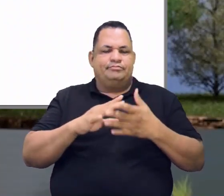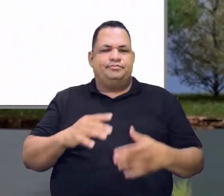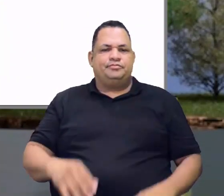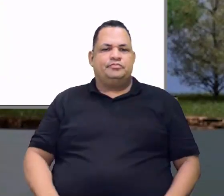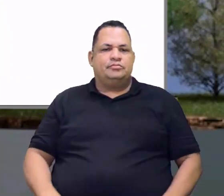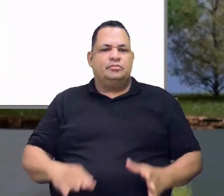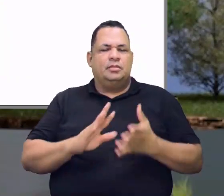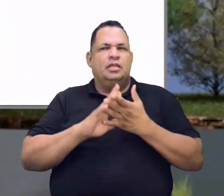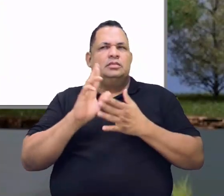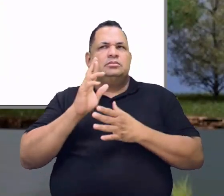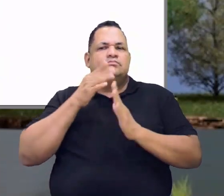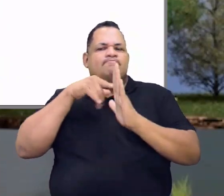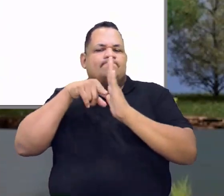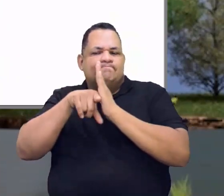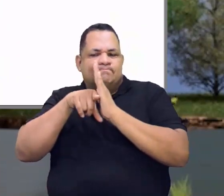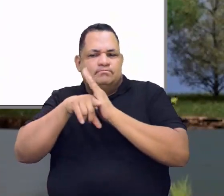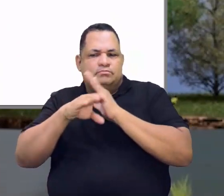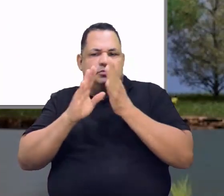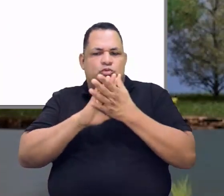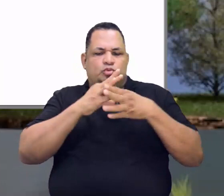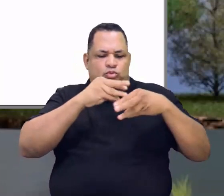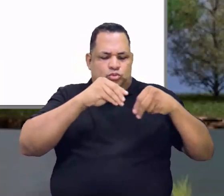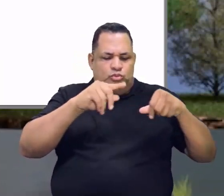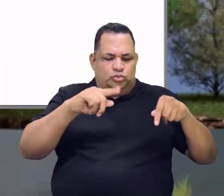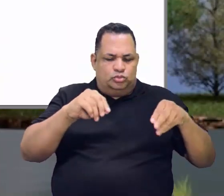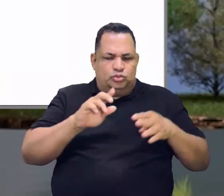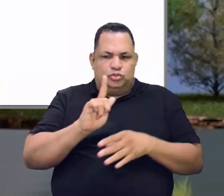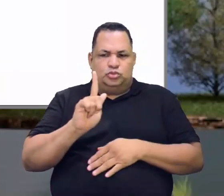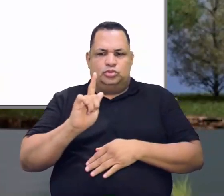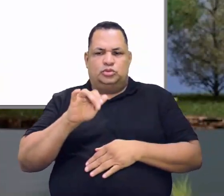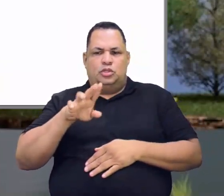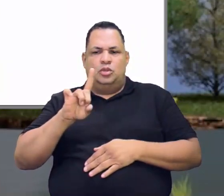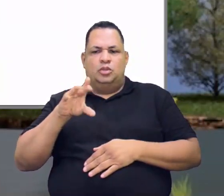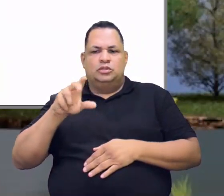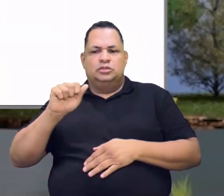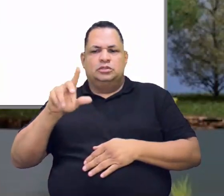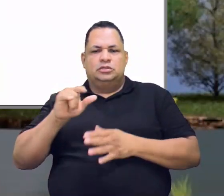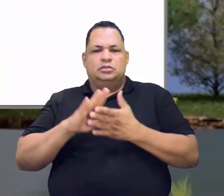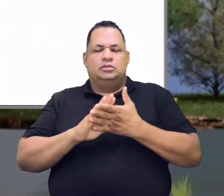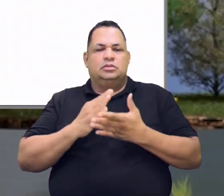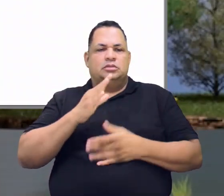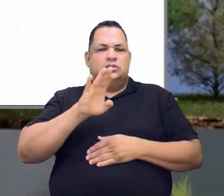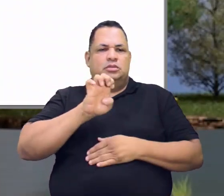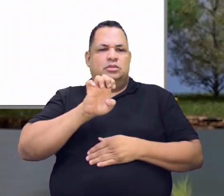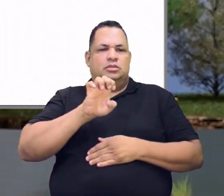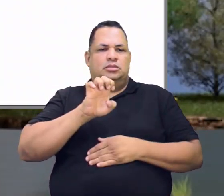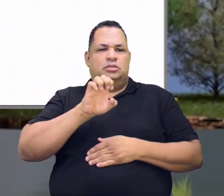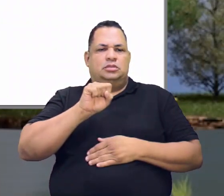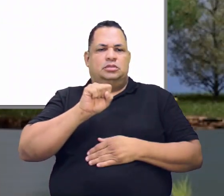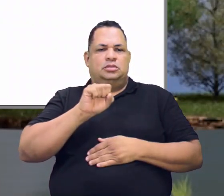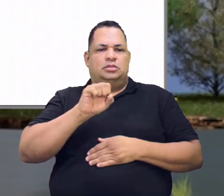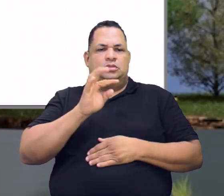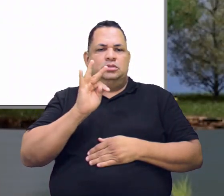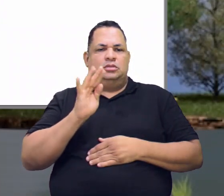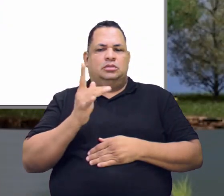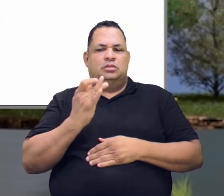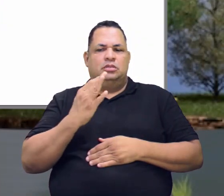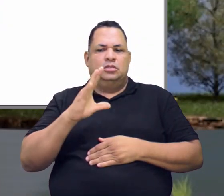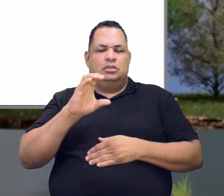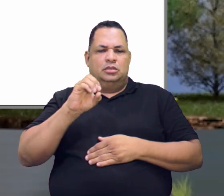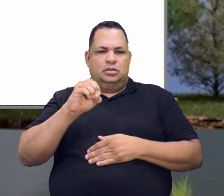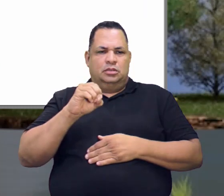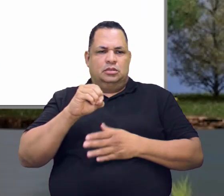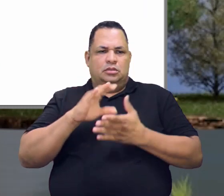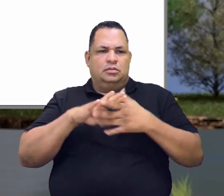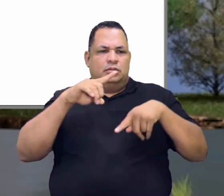O cara que estuda geologia, nossa. E o estânio, olha só. O estânio, ele é